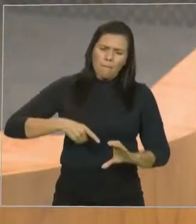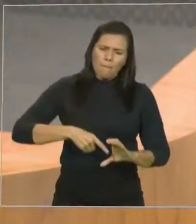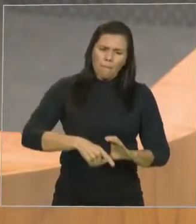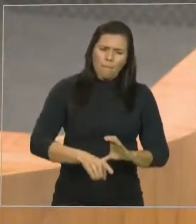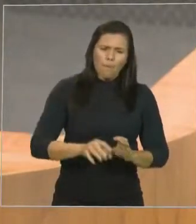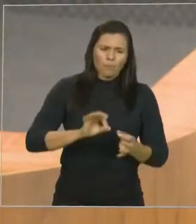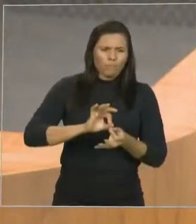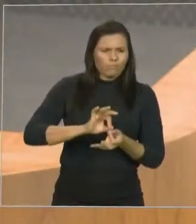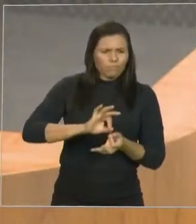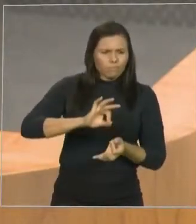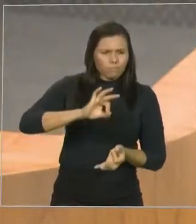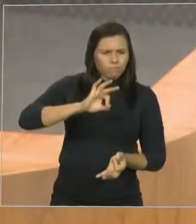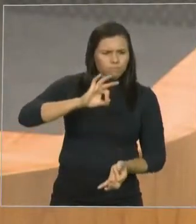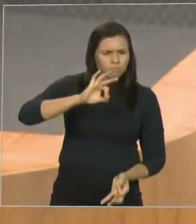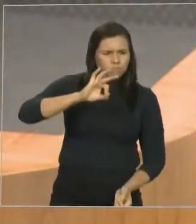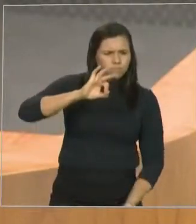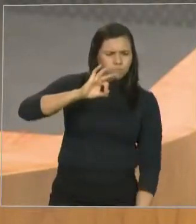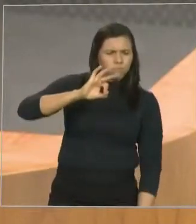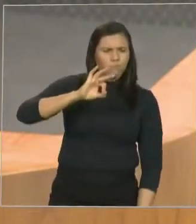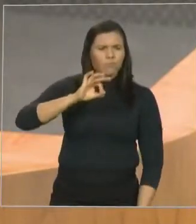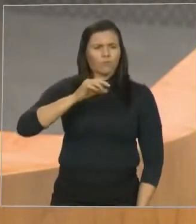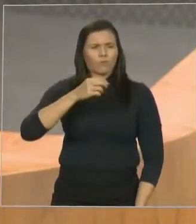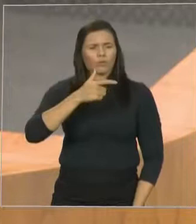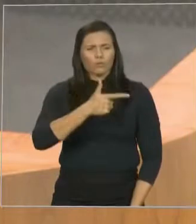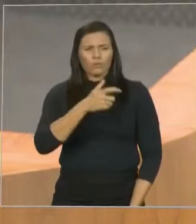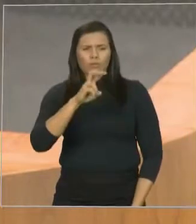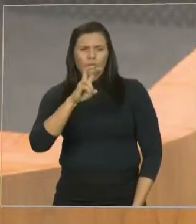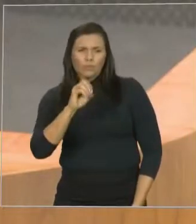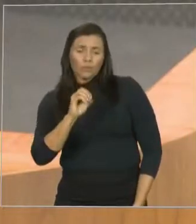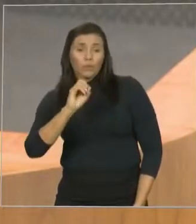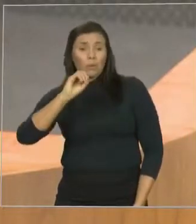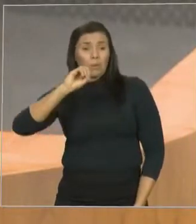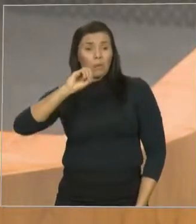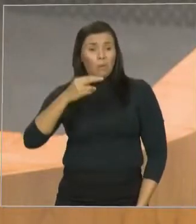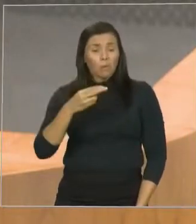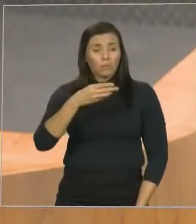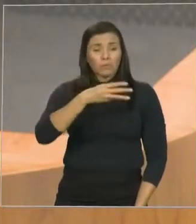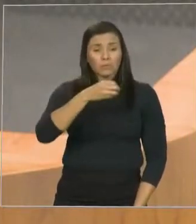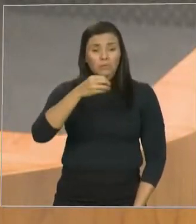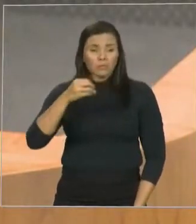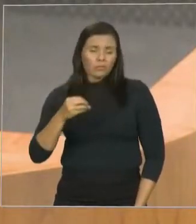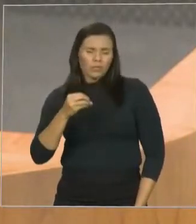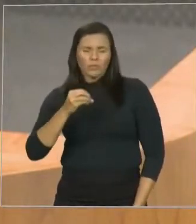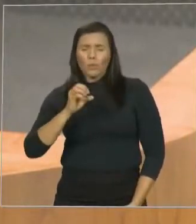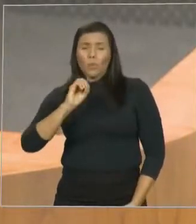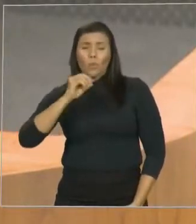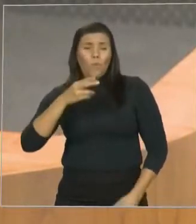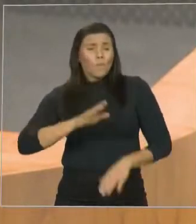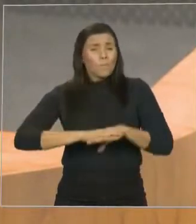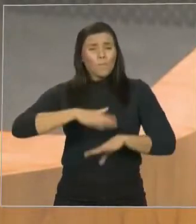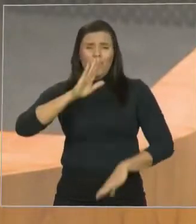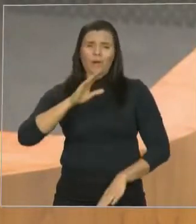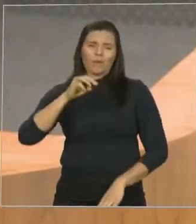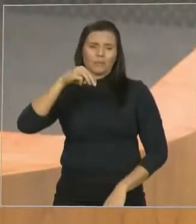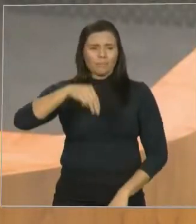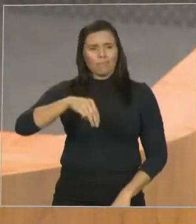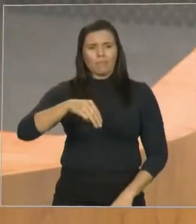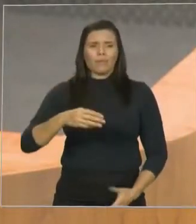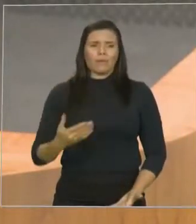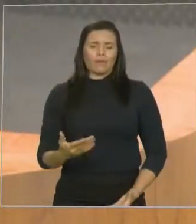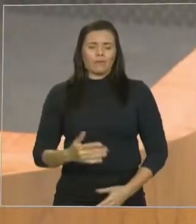250 até 300 metros ou mais, e o sistema de cisterna está sendo muito bem